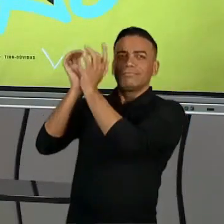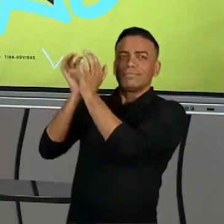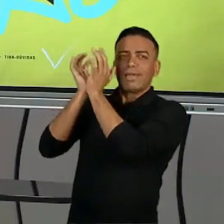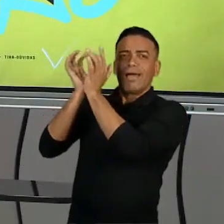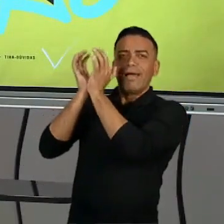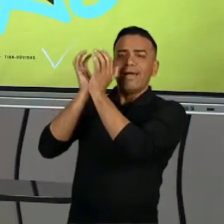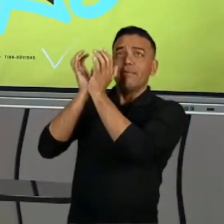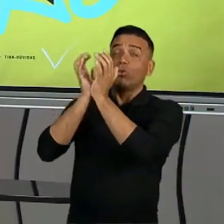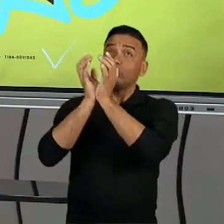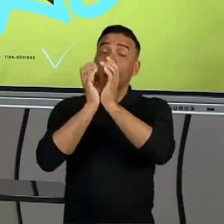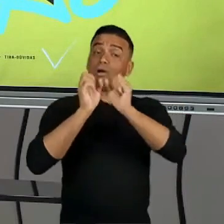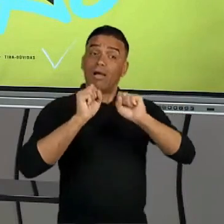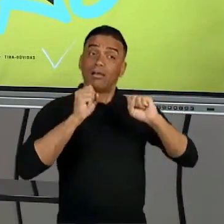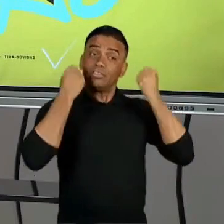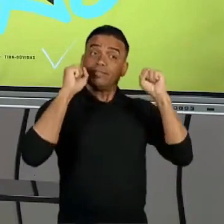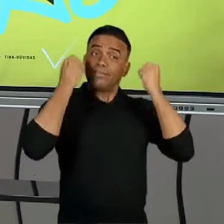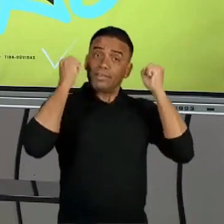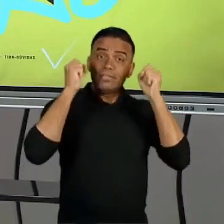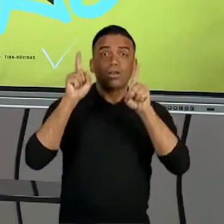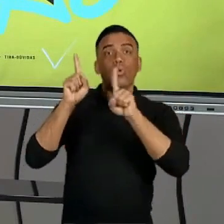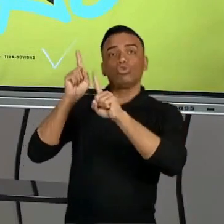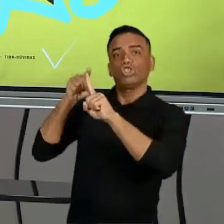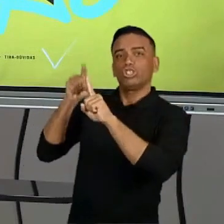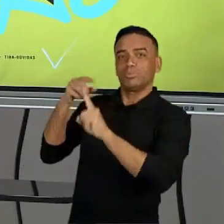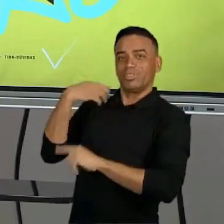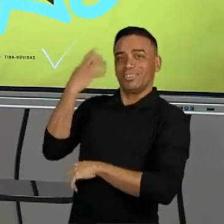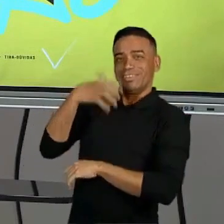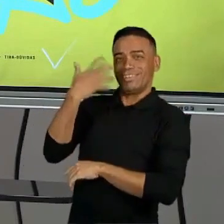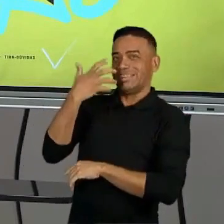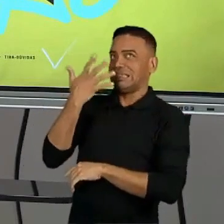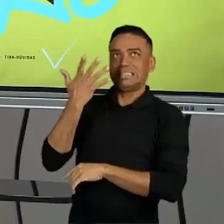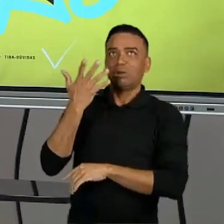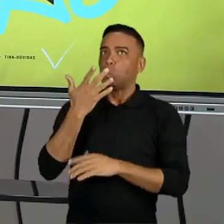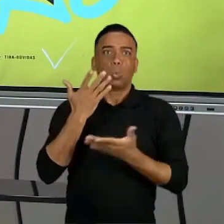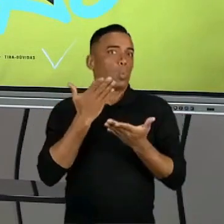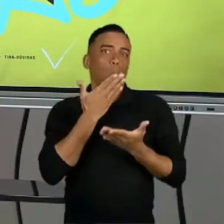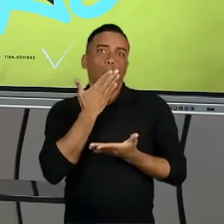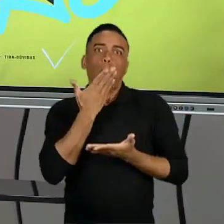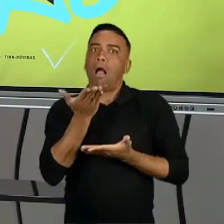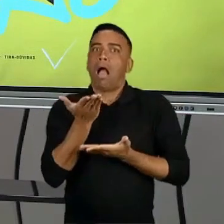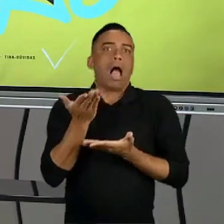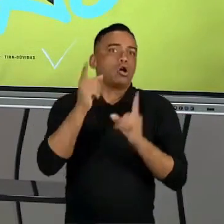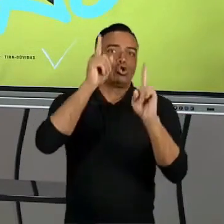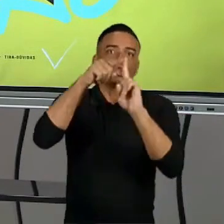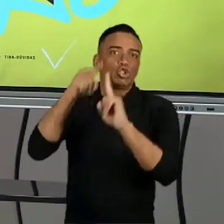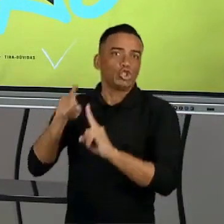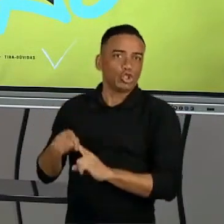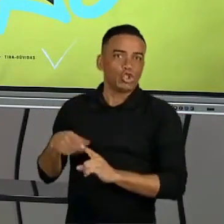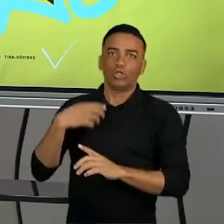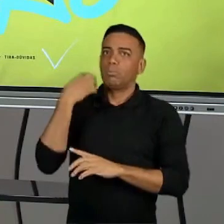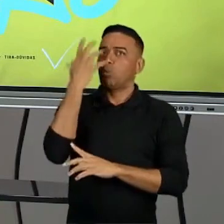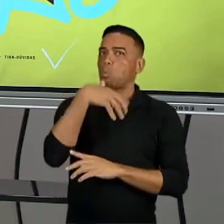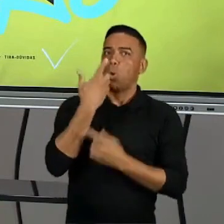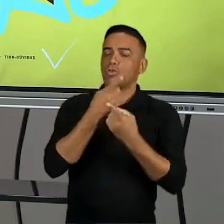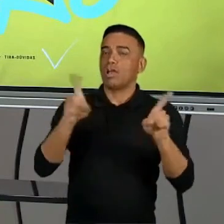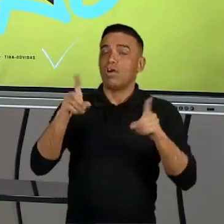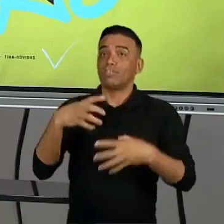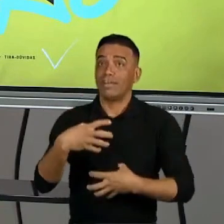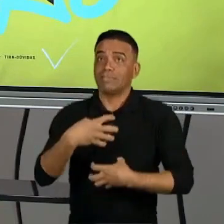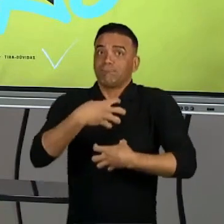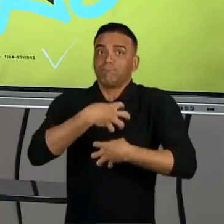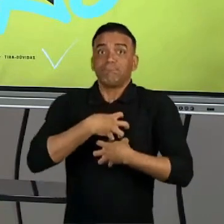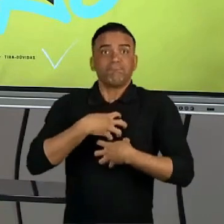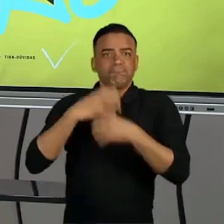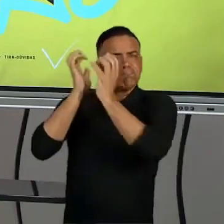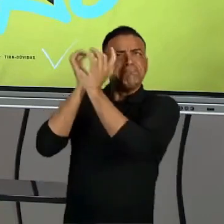atividade física ou tipo musical. Então, não tem muito qual tipo musical que faz a gente ter maior atividade cerebral. Às vezes, só